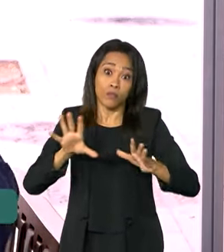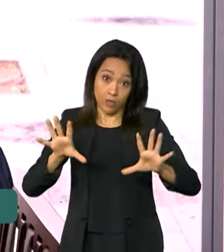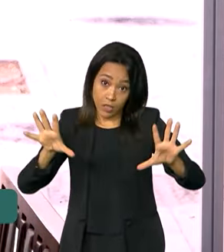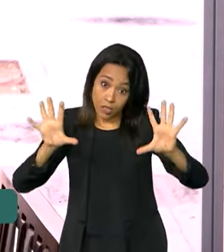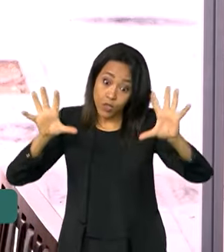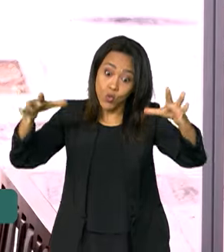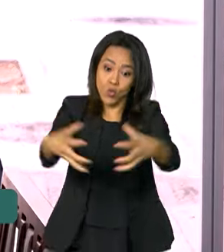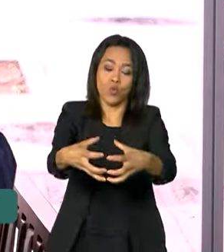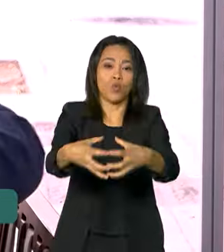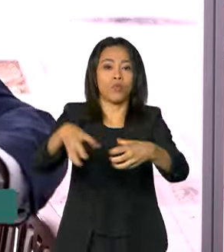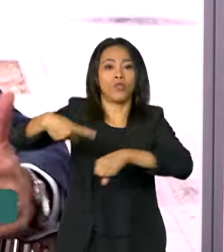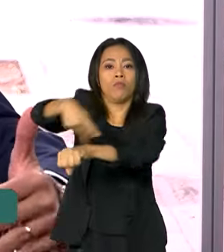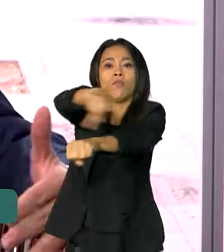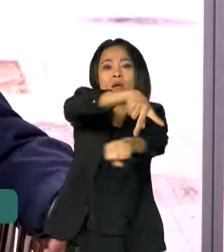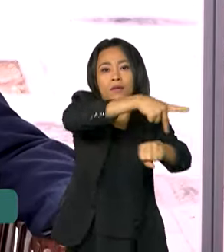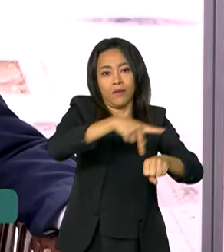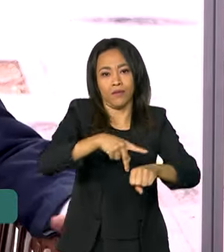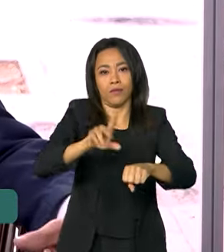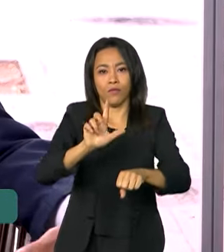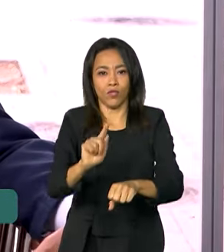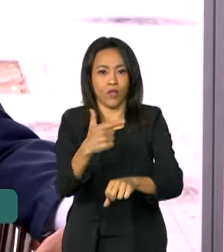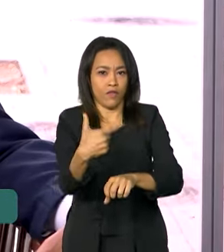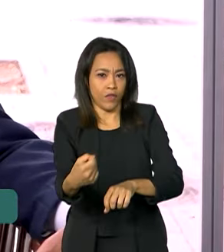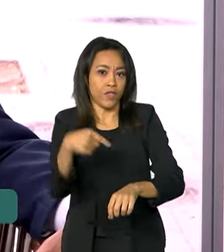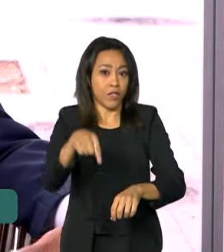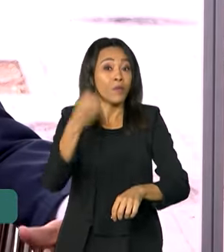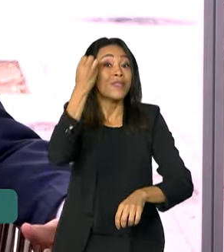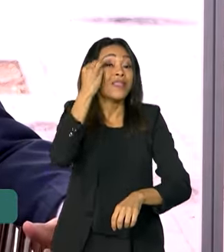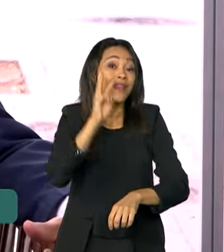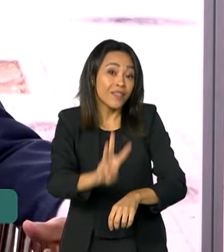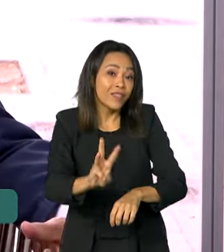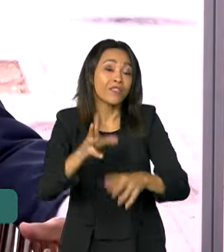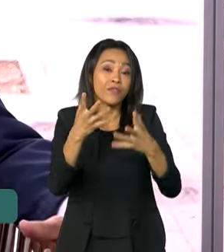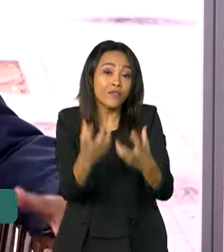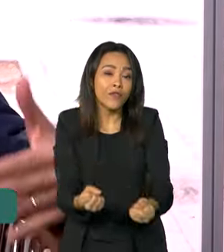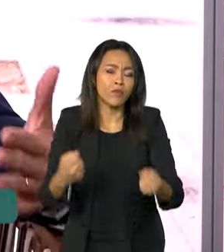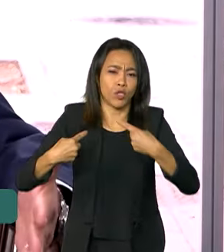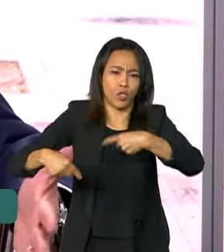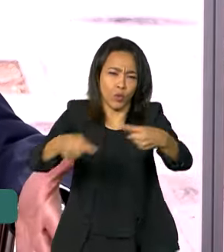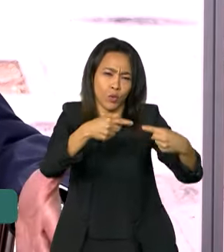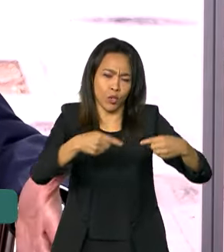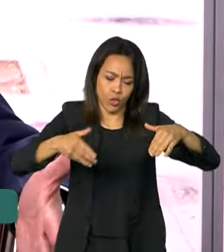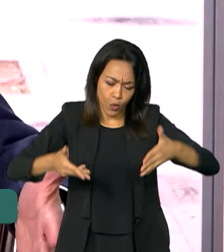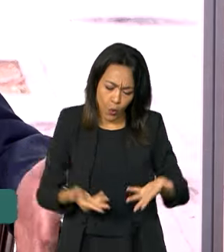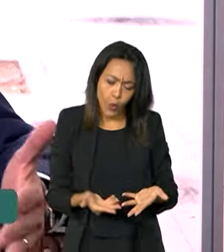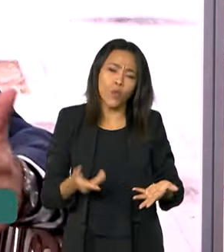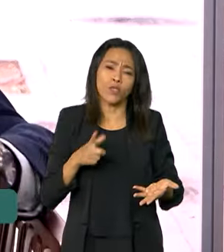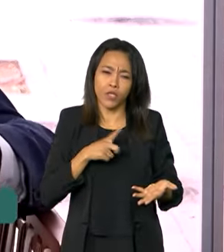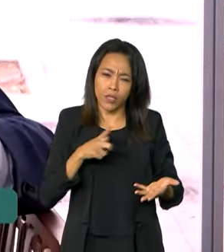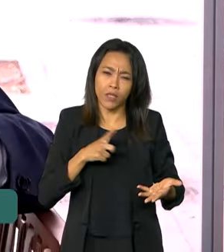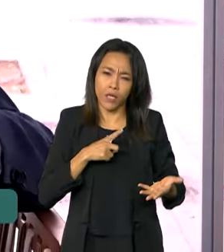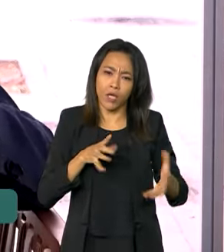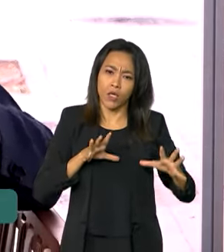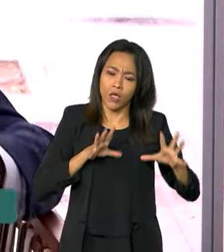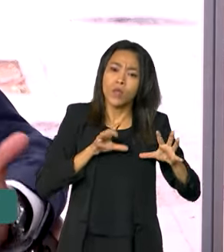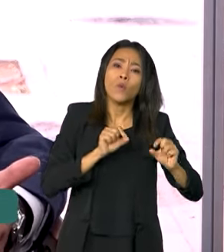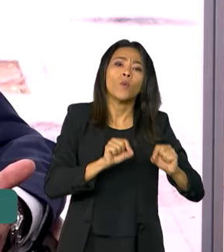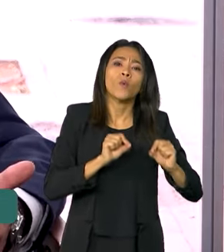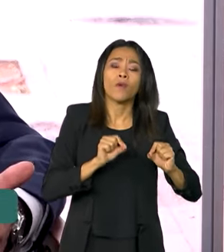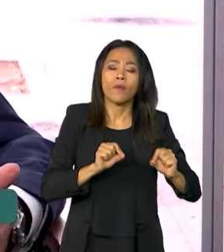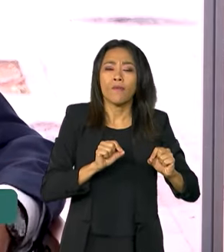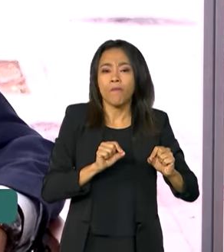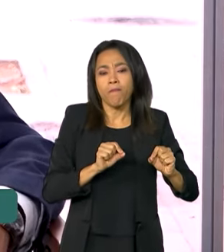Estado. Essa é a ideia. Então, nós vamos aqui, nesses três dias, poder discutir. Hoje tem as autogestionadas, que são